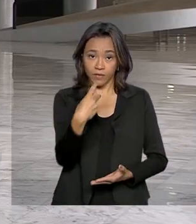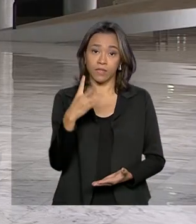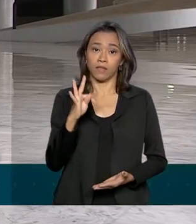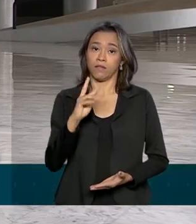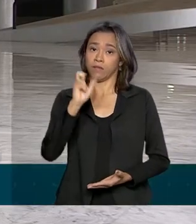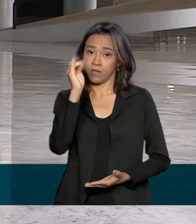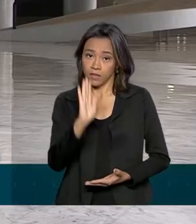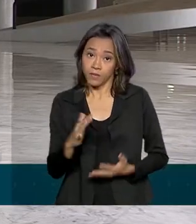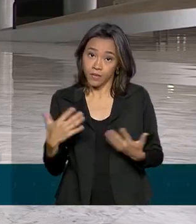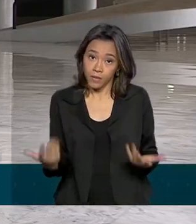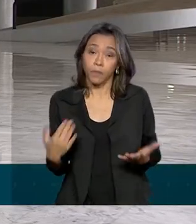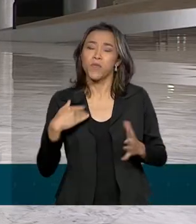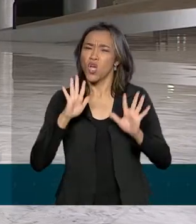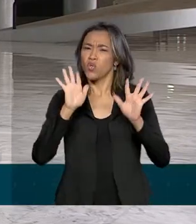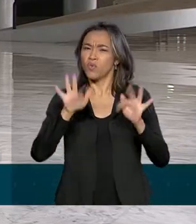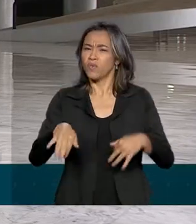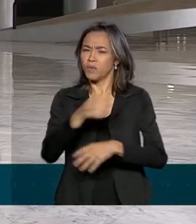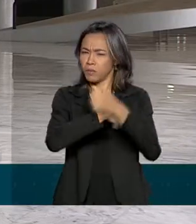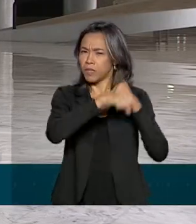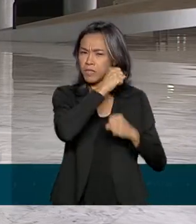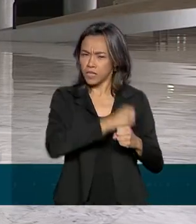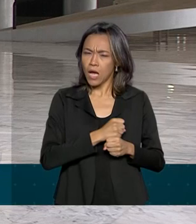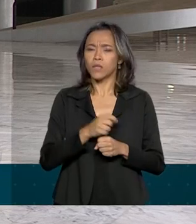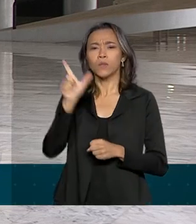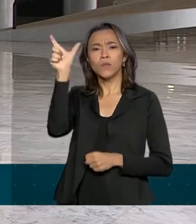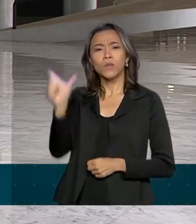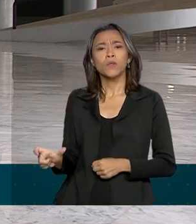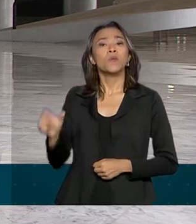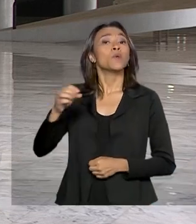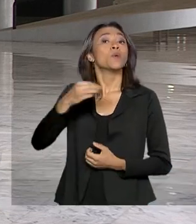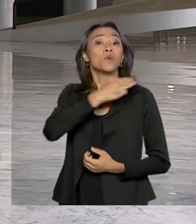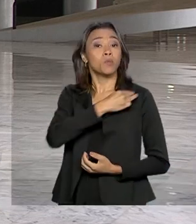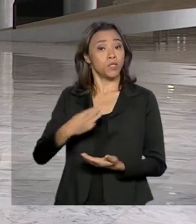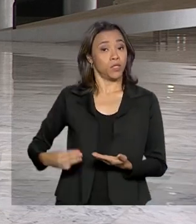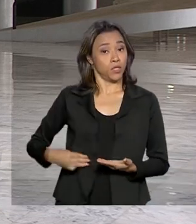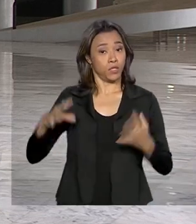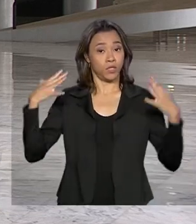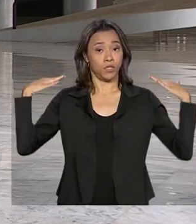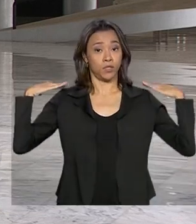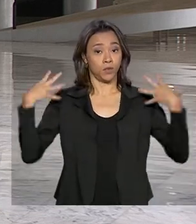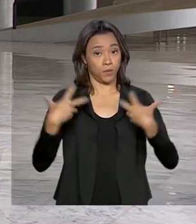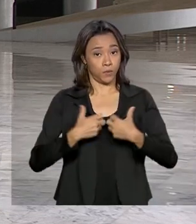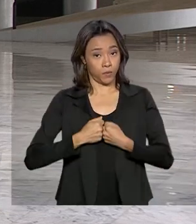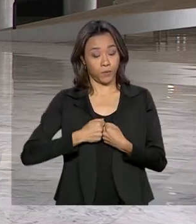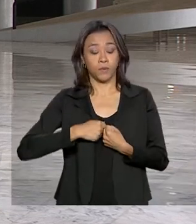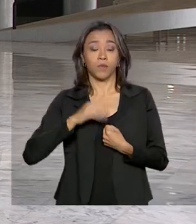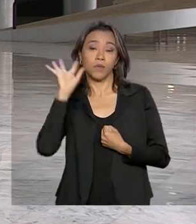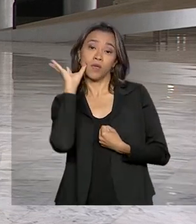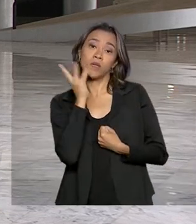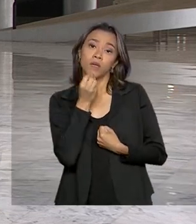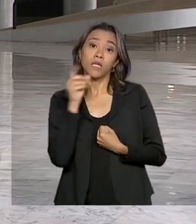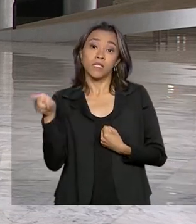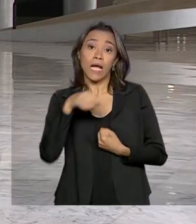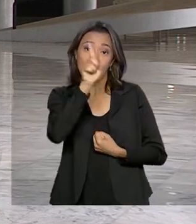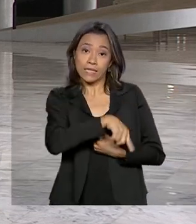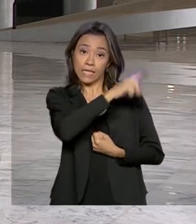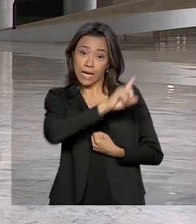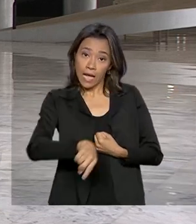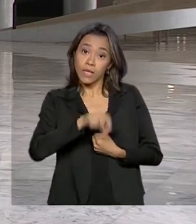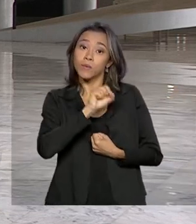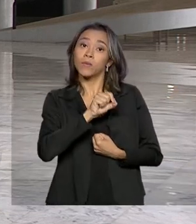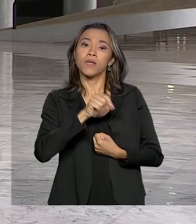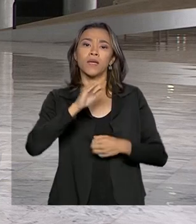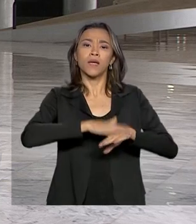Brasil. Pois é, no final do ano passado, o próprio ministro Dias Toffoli havia cancelado a resolução do governo que reduzia o valor do